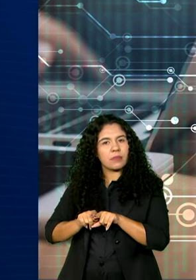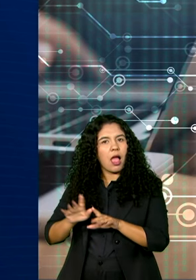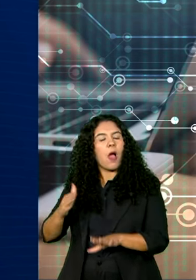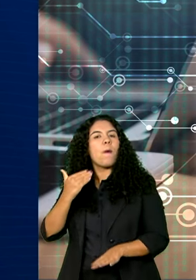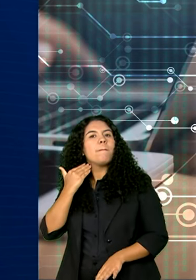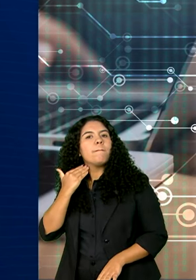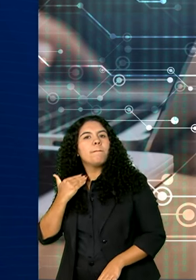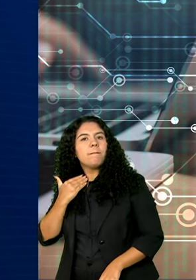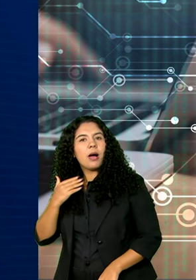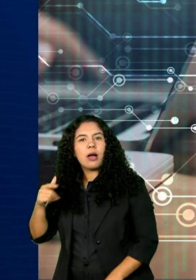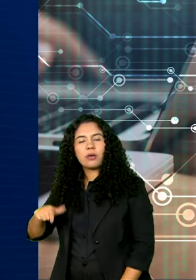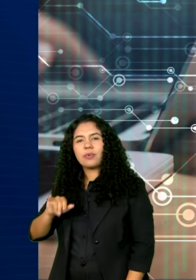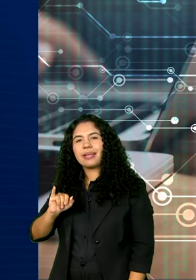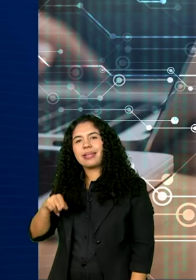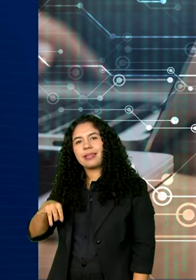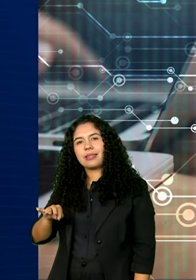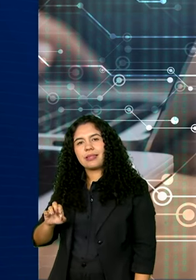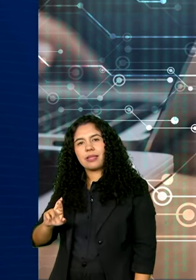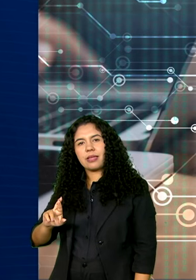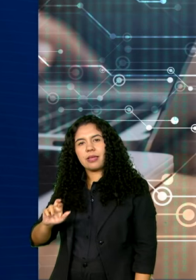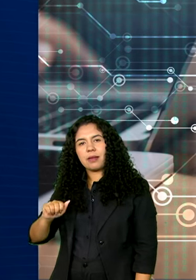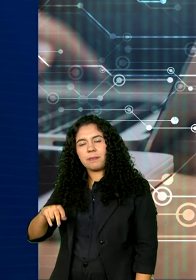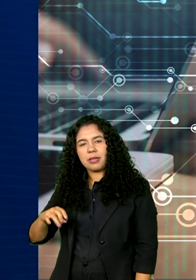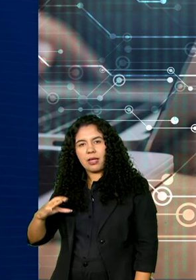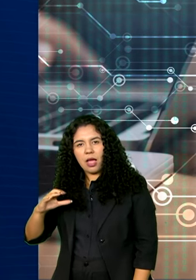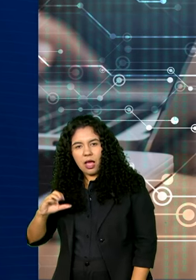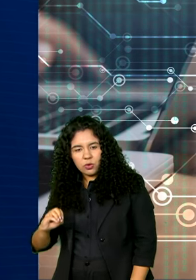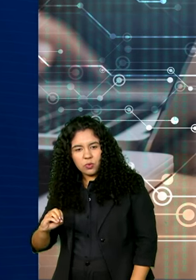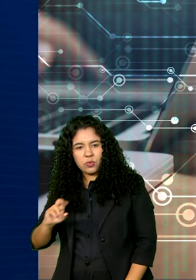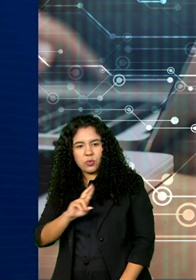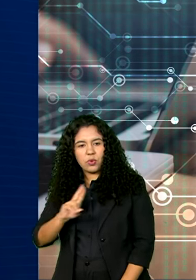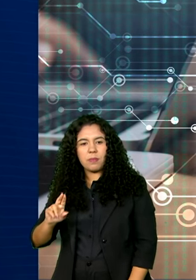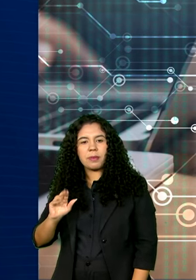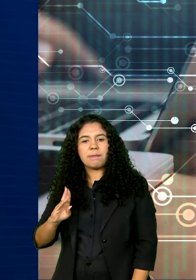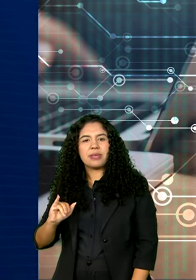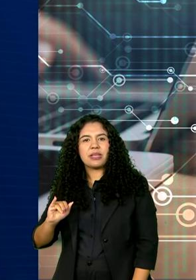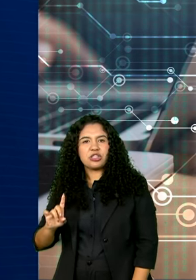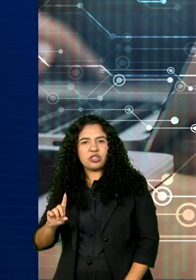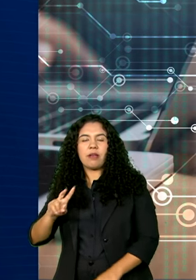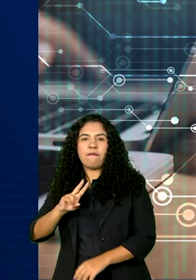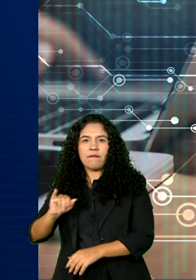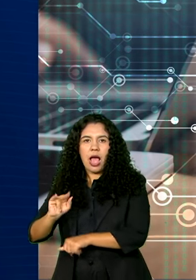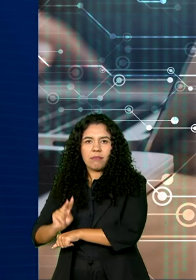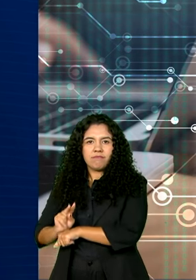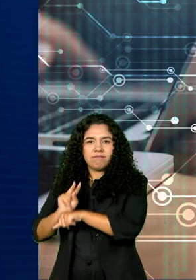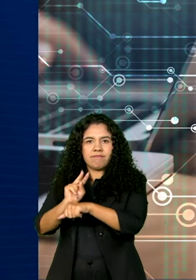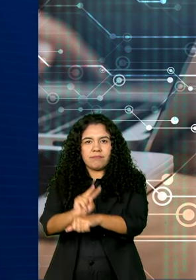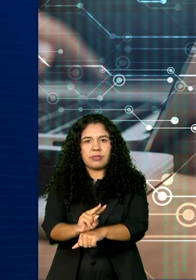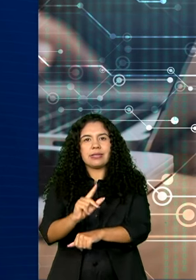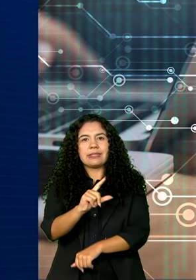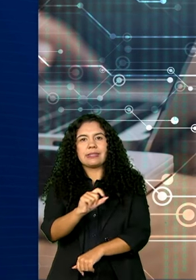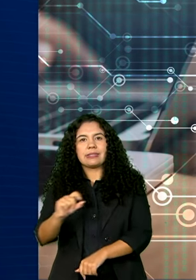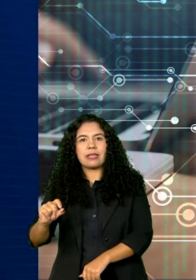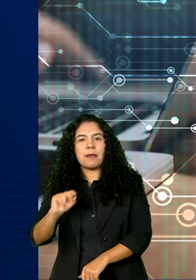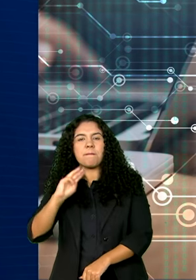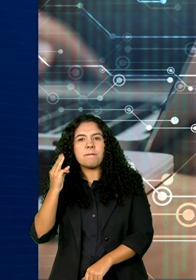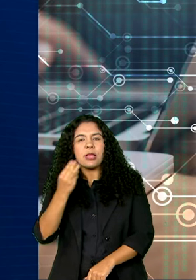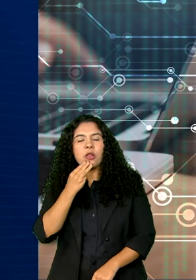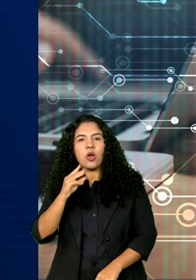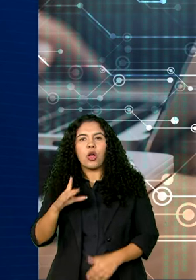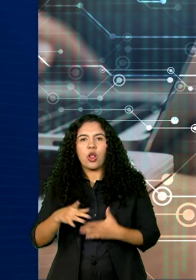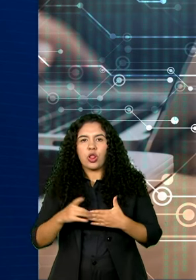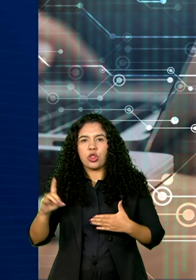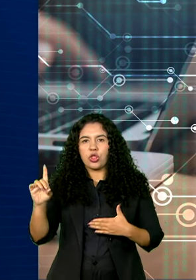Banco Interamericano de Desenvolvimento, o BID, vai disponibilizar 100 milhões de dólares, o equivalente a 550